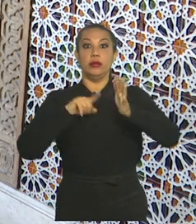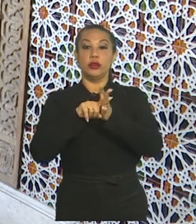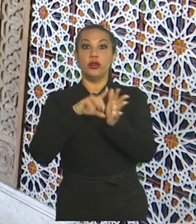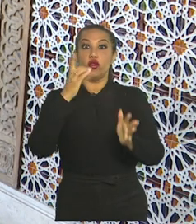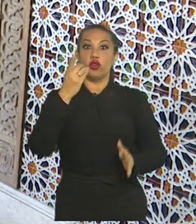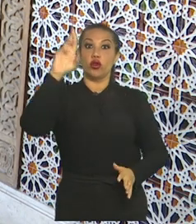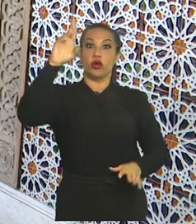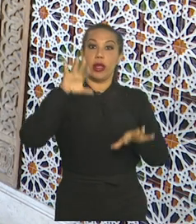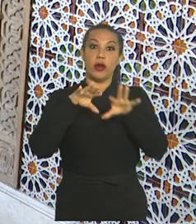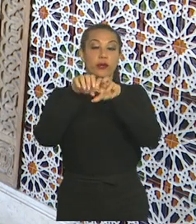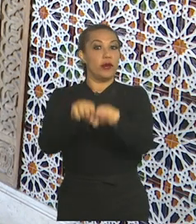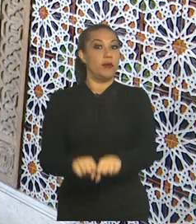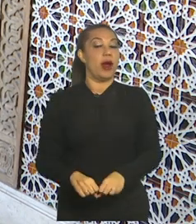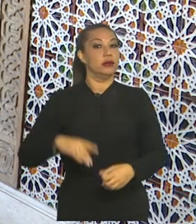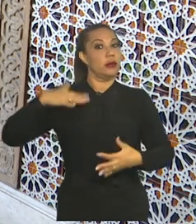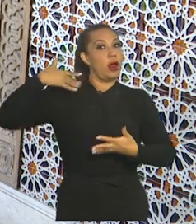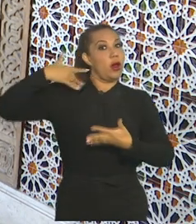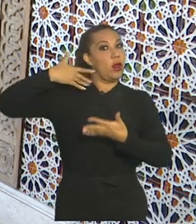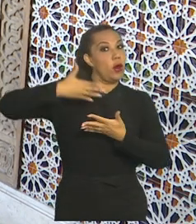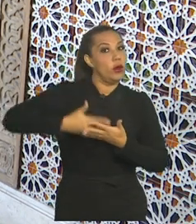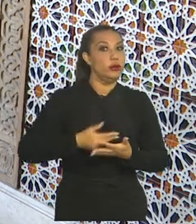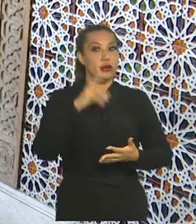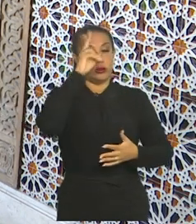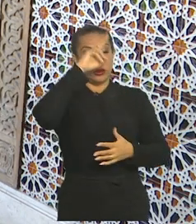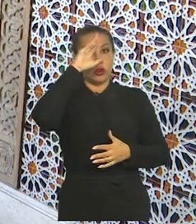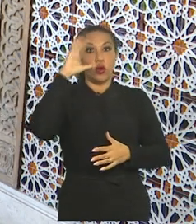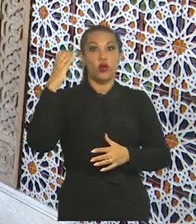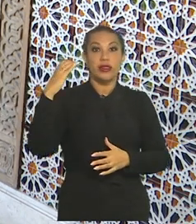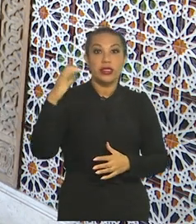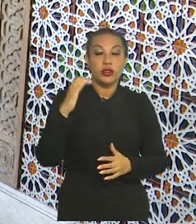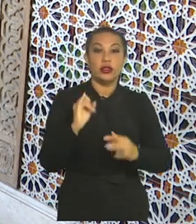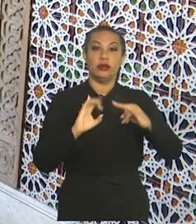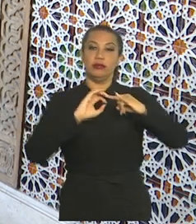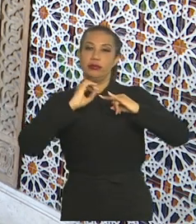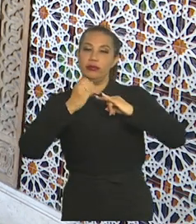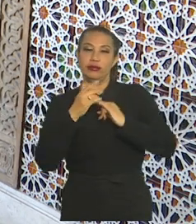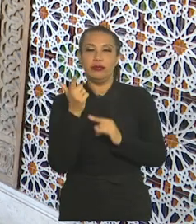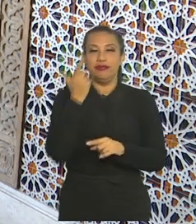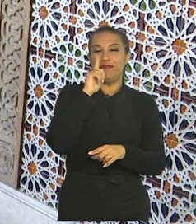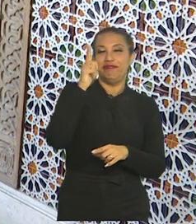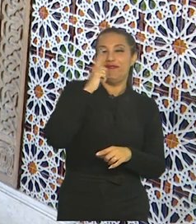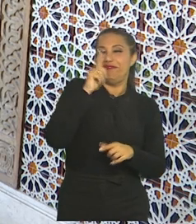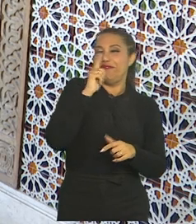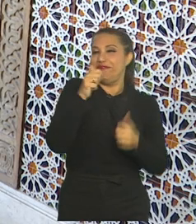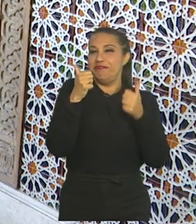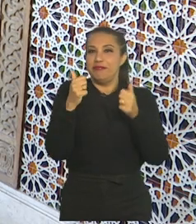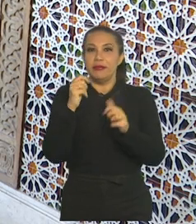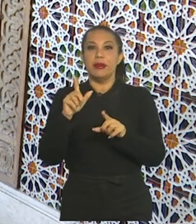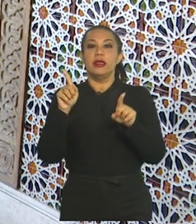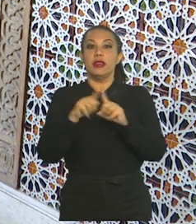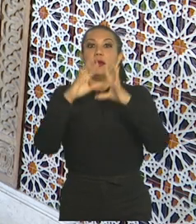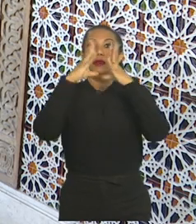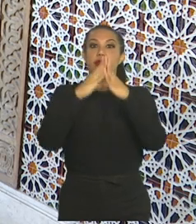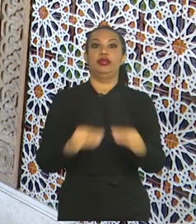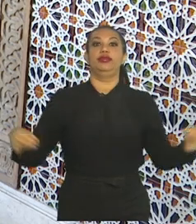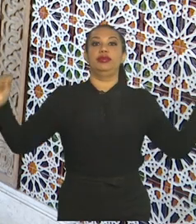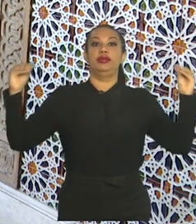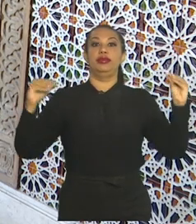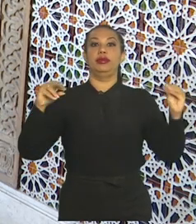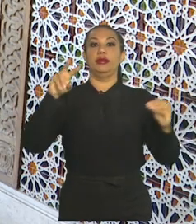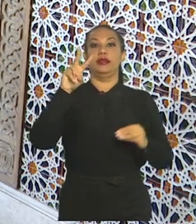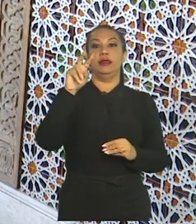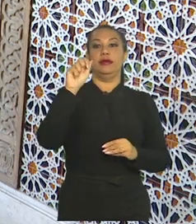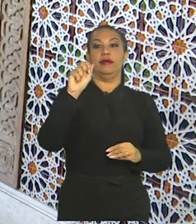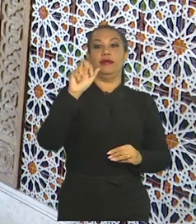Ao longo da história, os cientistas da instituição colecionam diversas conquistas, como, por exemplo, a erradicação da varíola no